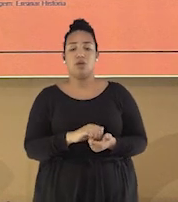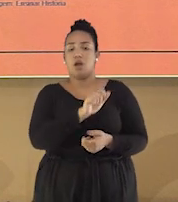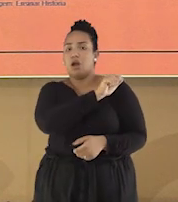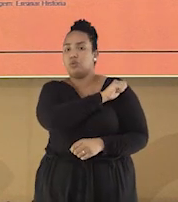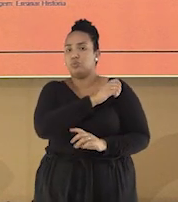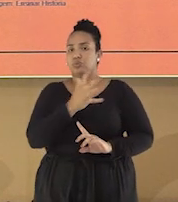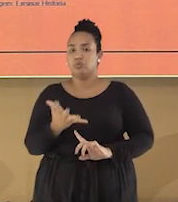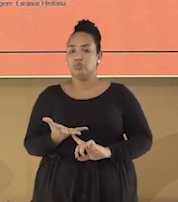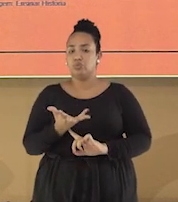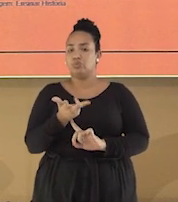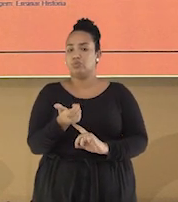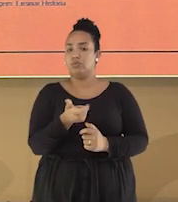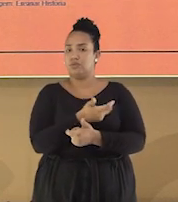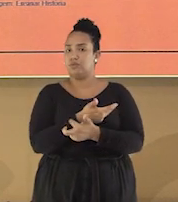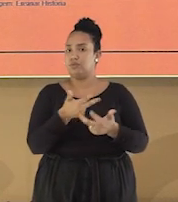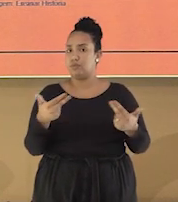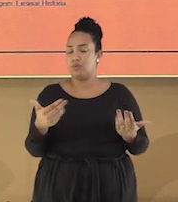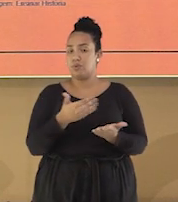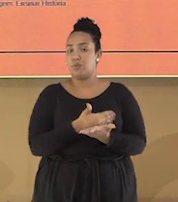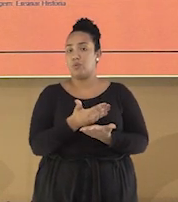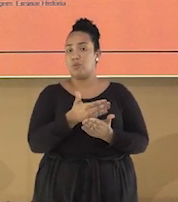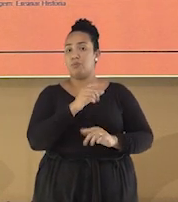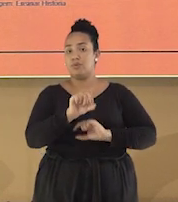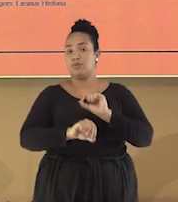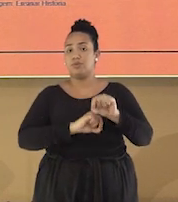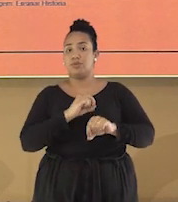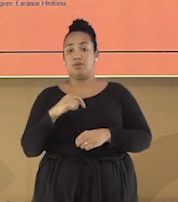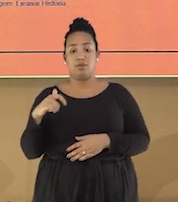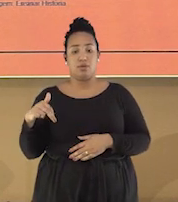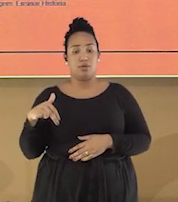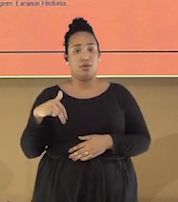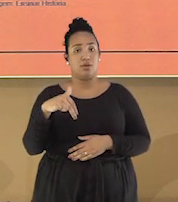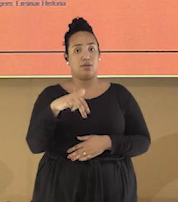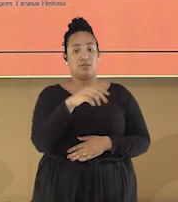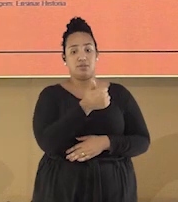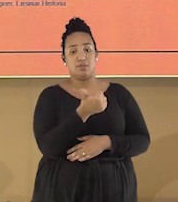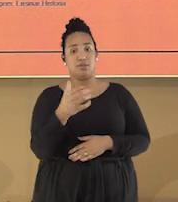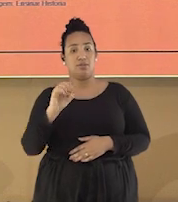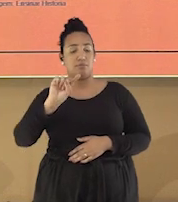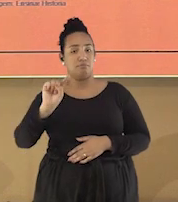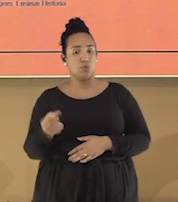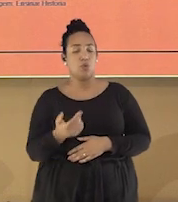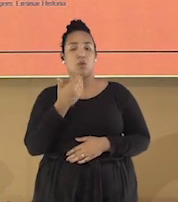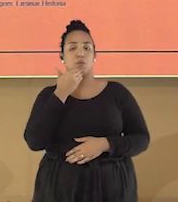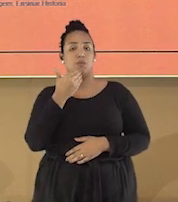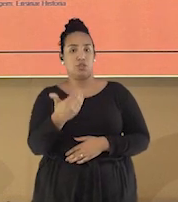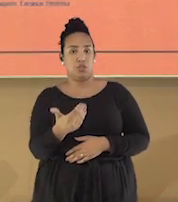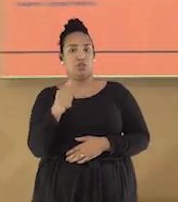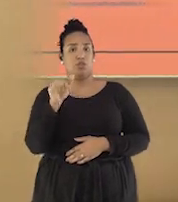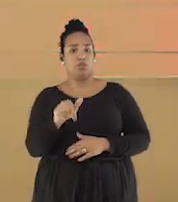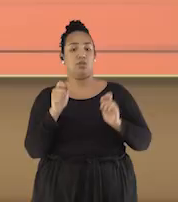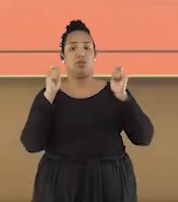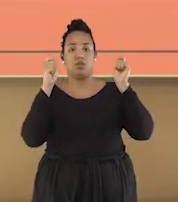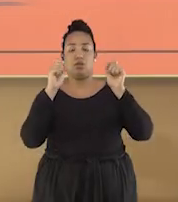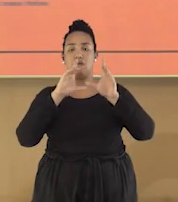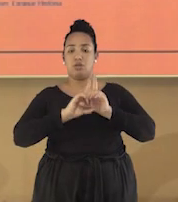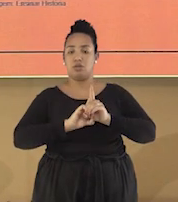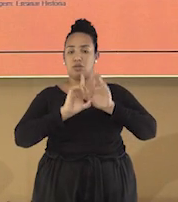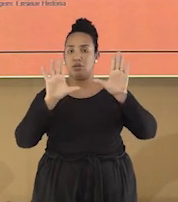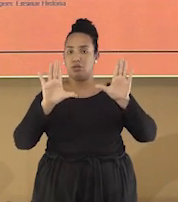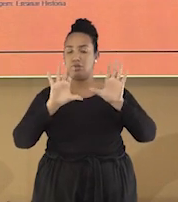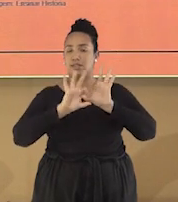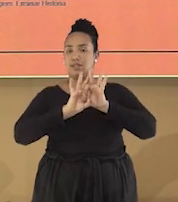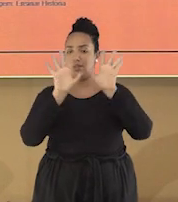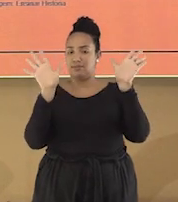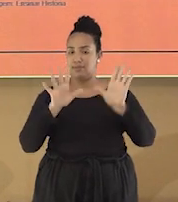organizar a passeata dos 100 mil no Rio de Janeiro, pedindo democracia, liberdade e justiça. No